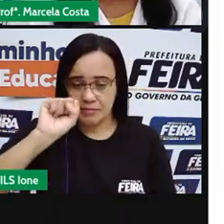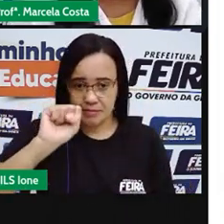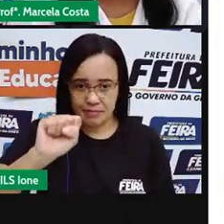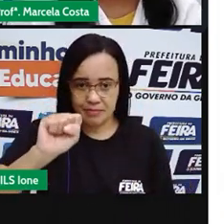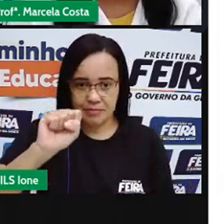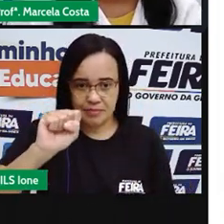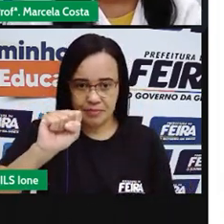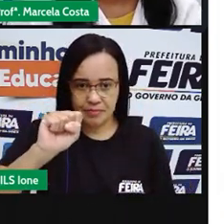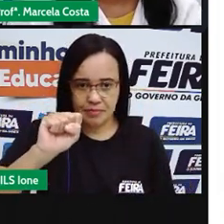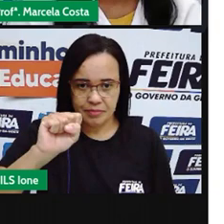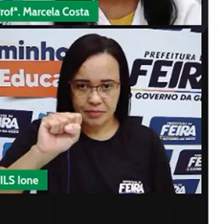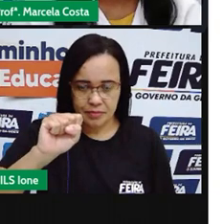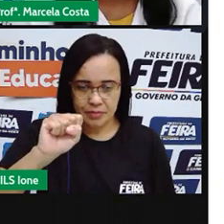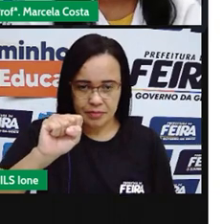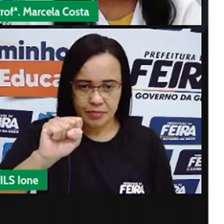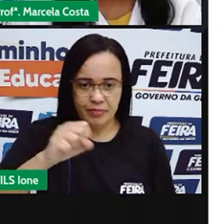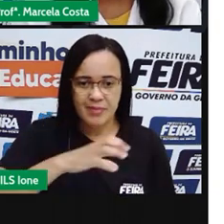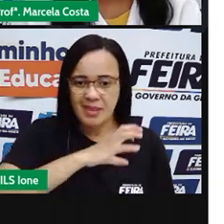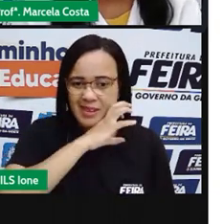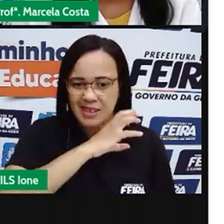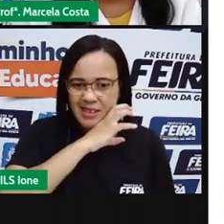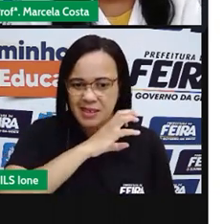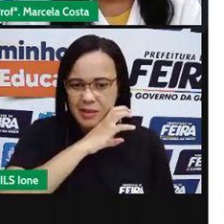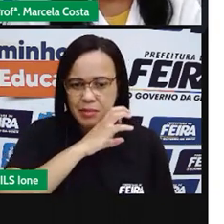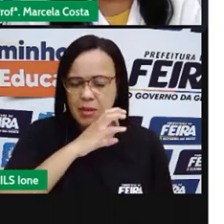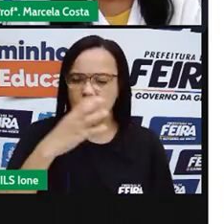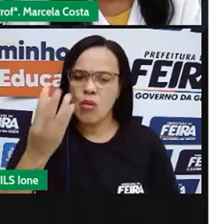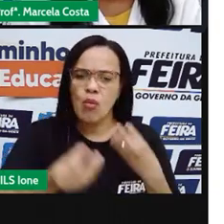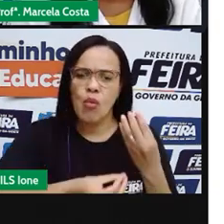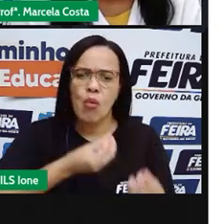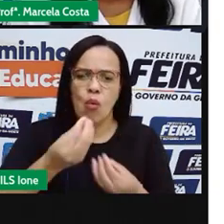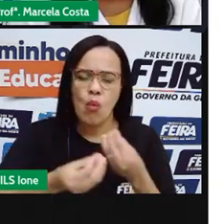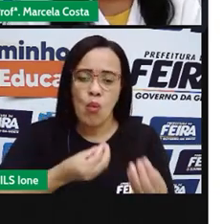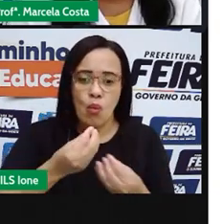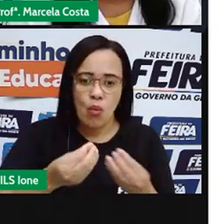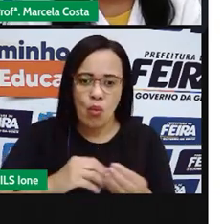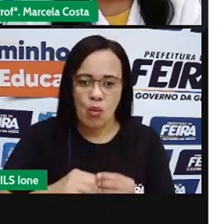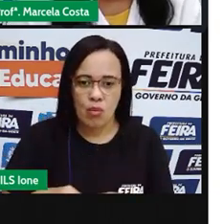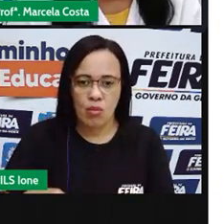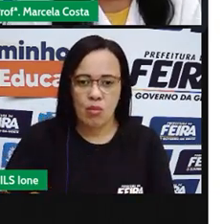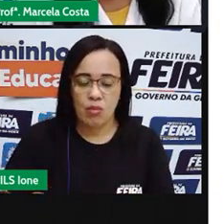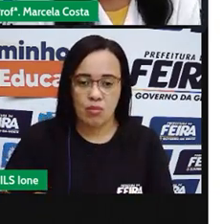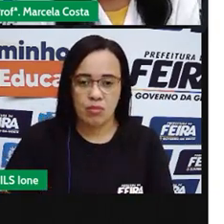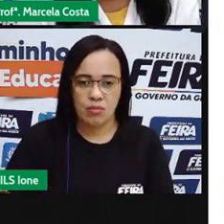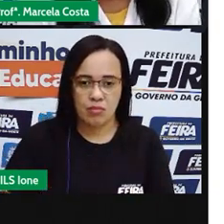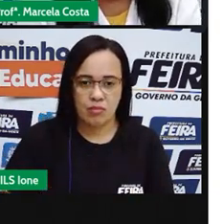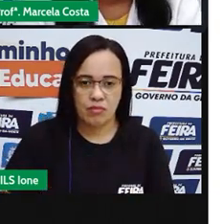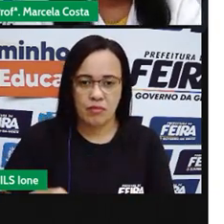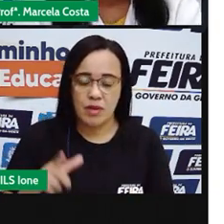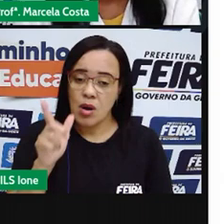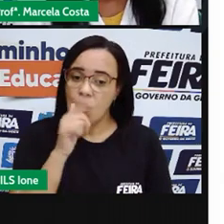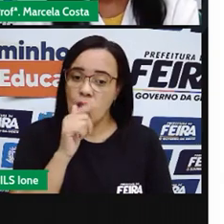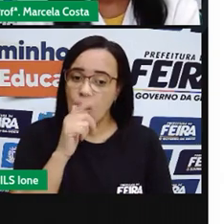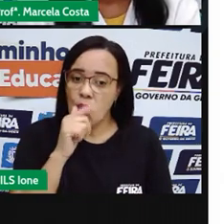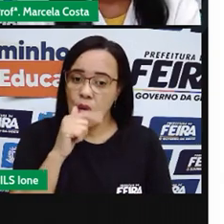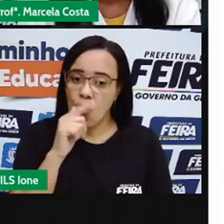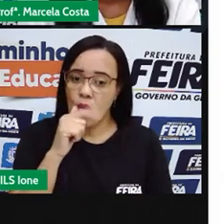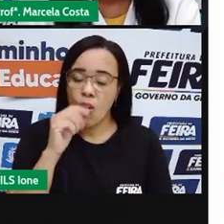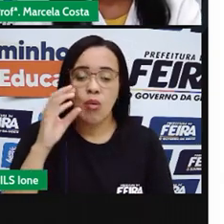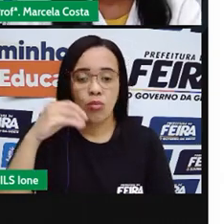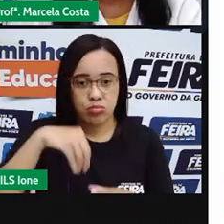É um animal que ele fica na lagoa. Ele fica ali na